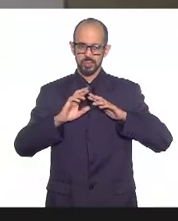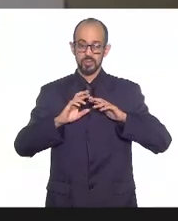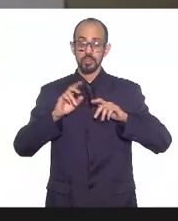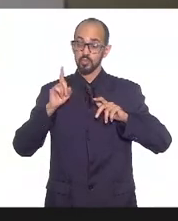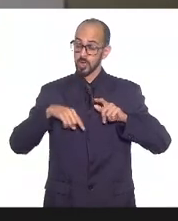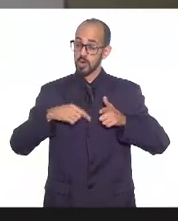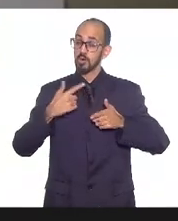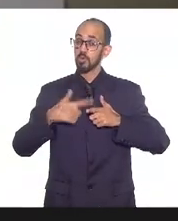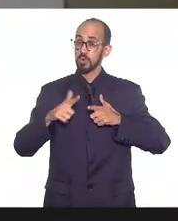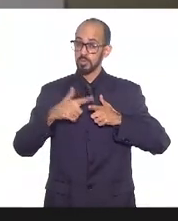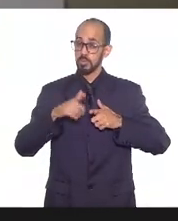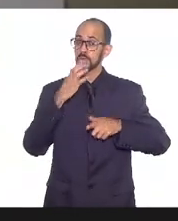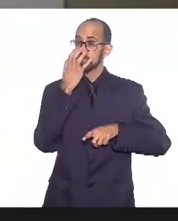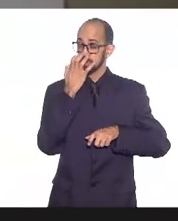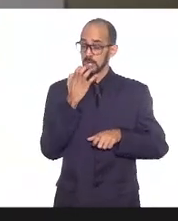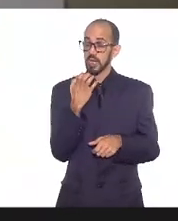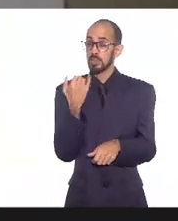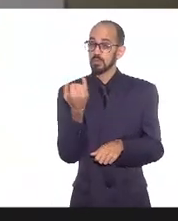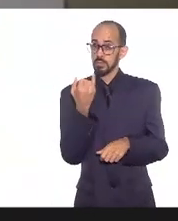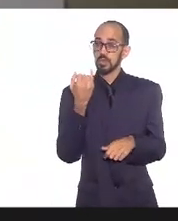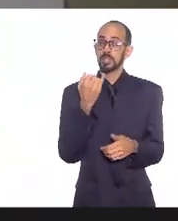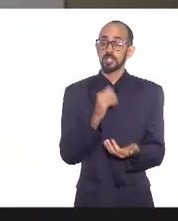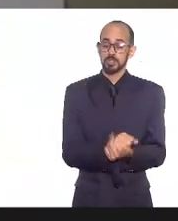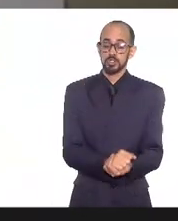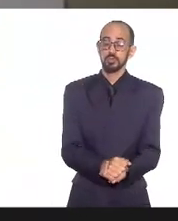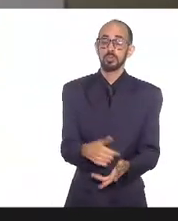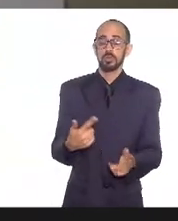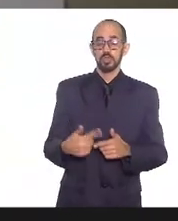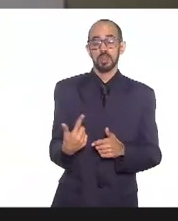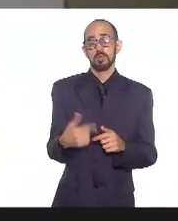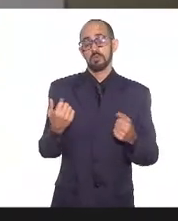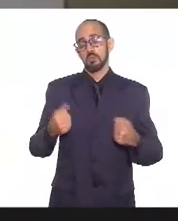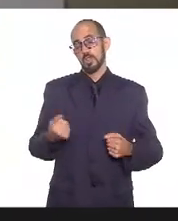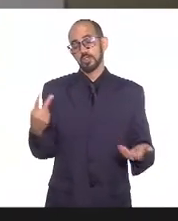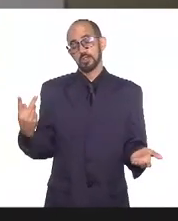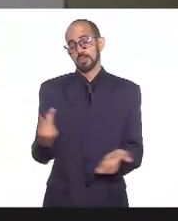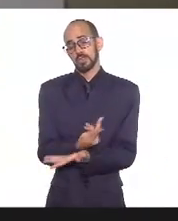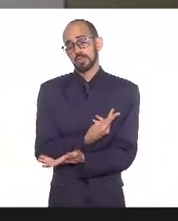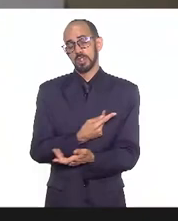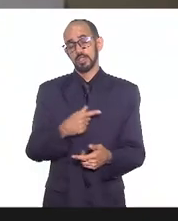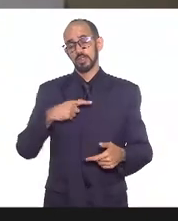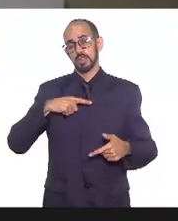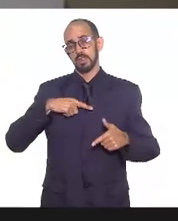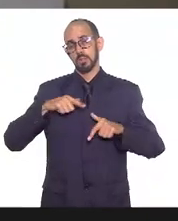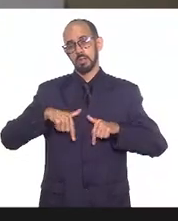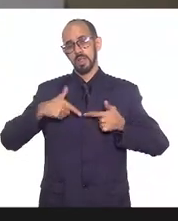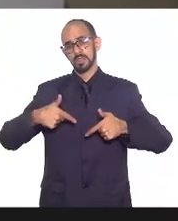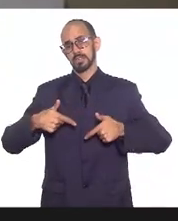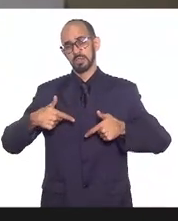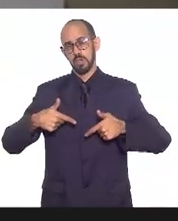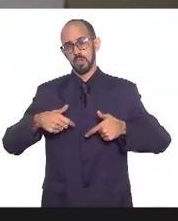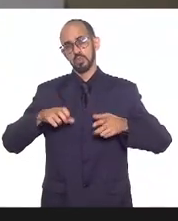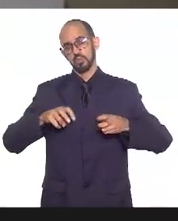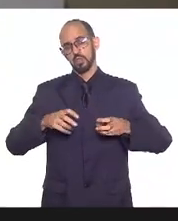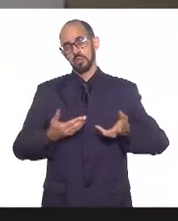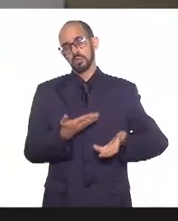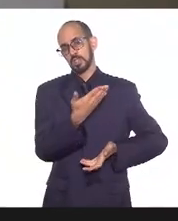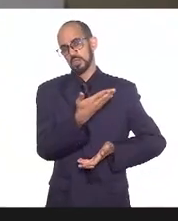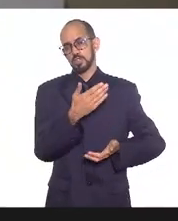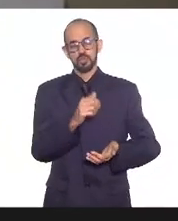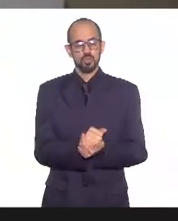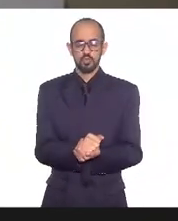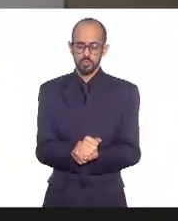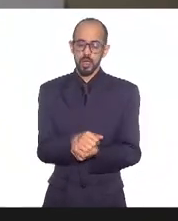séria relevante pode ser que exista alguma medida a ser adotada em relação a isso eu acho fundamental que isso